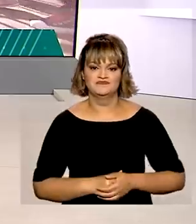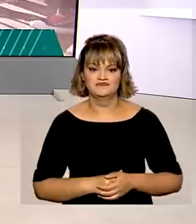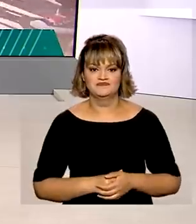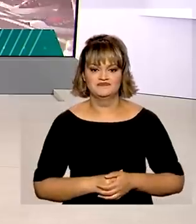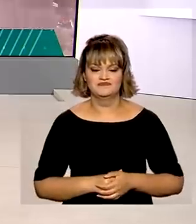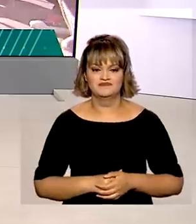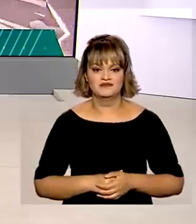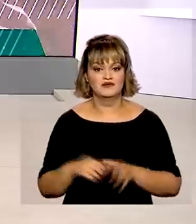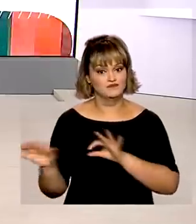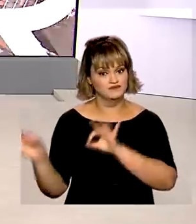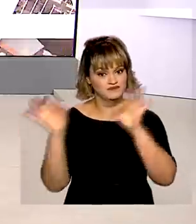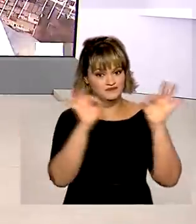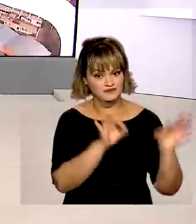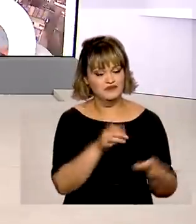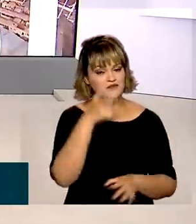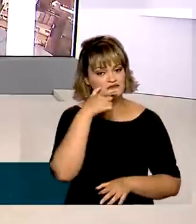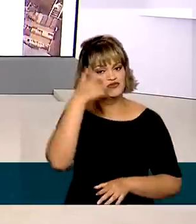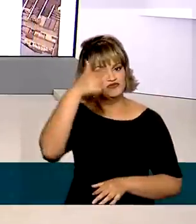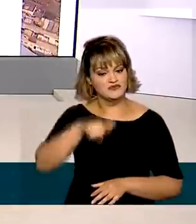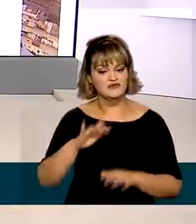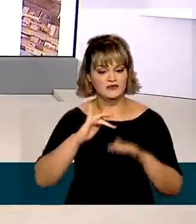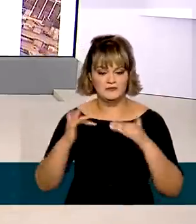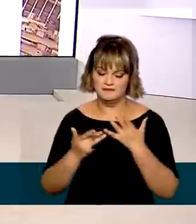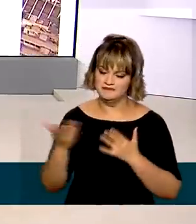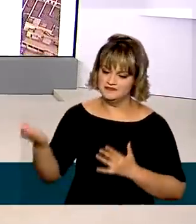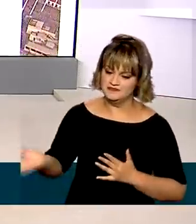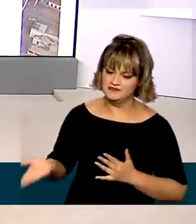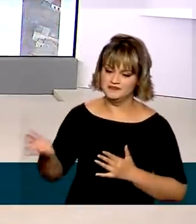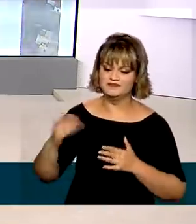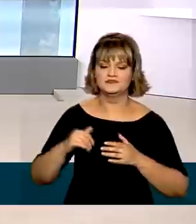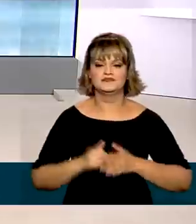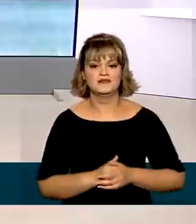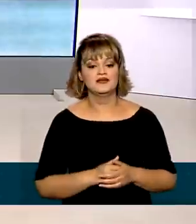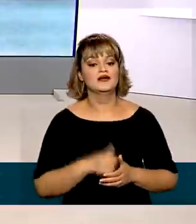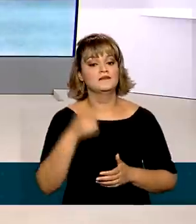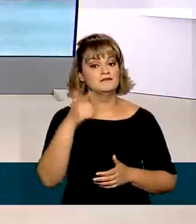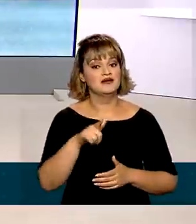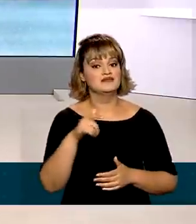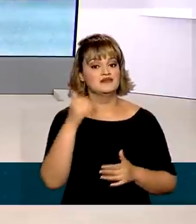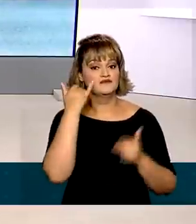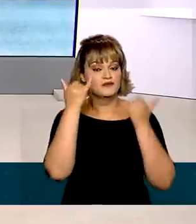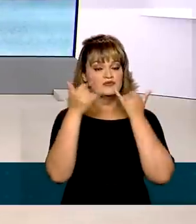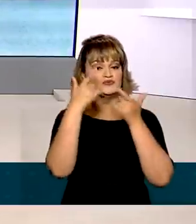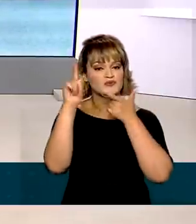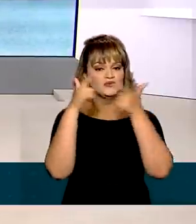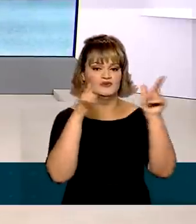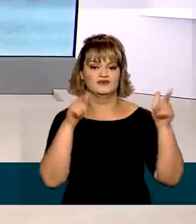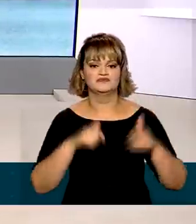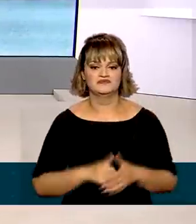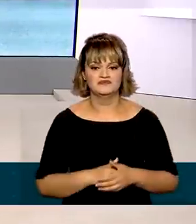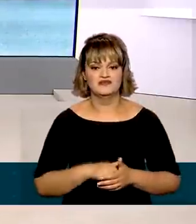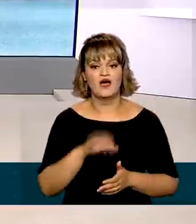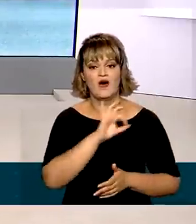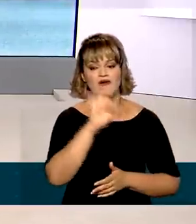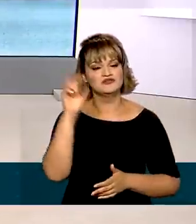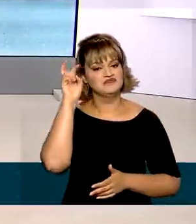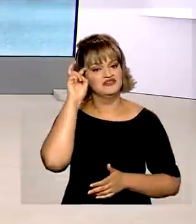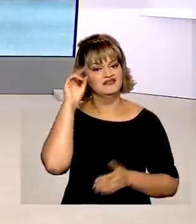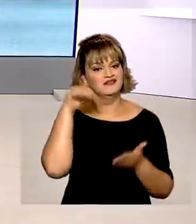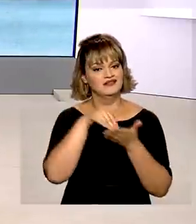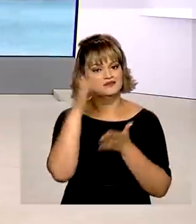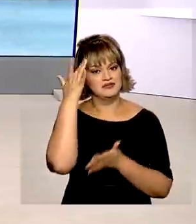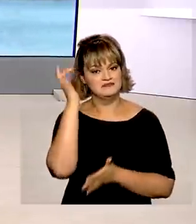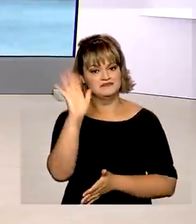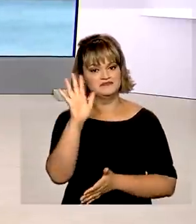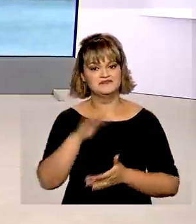As reportagens de hoje você pode rever nas redes sociais da TV Brasil. Lá também você encontra outras notícias. Ótima quinta-feira para você. Até